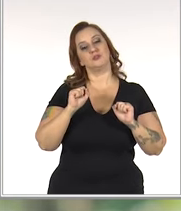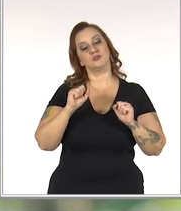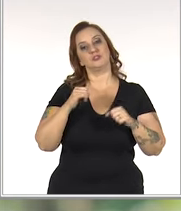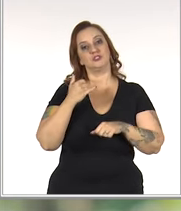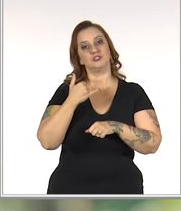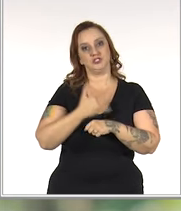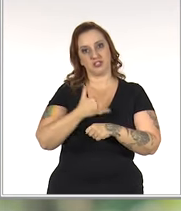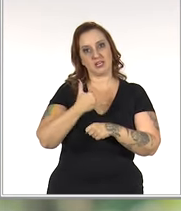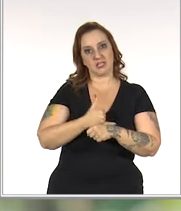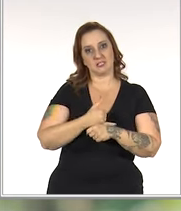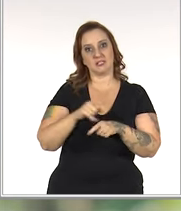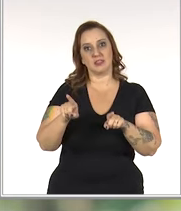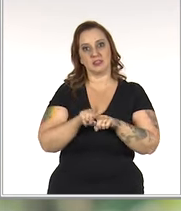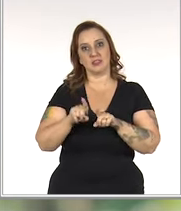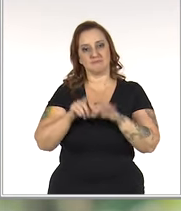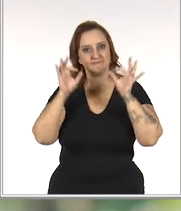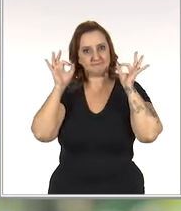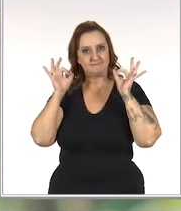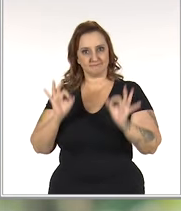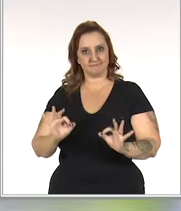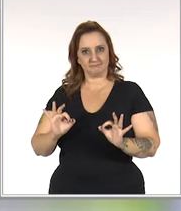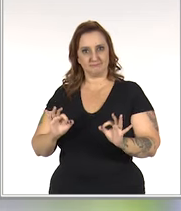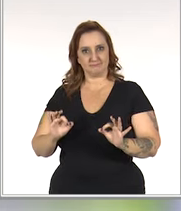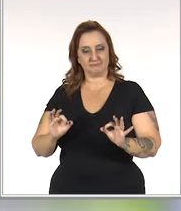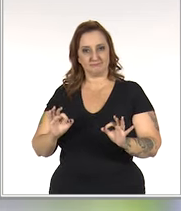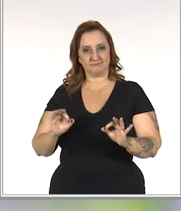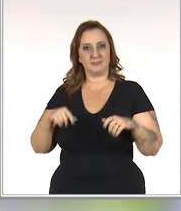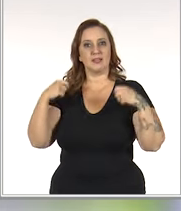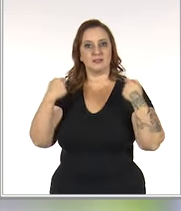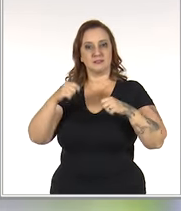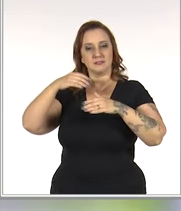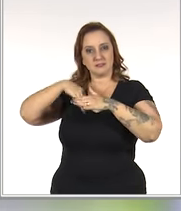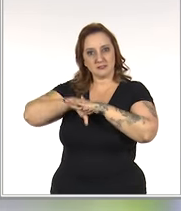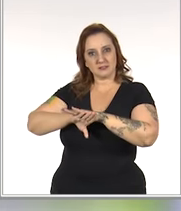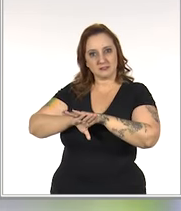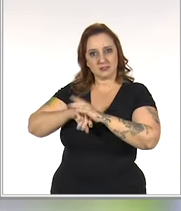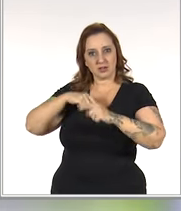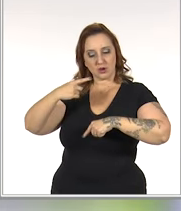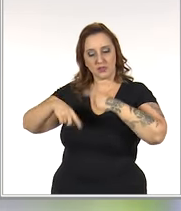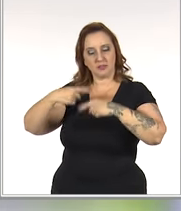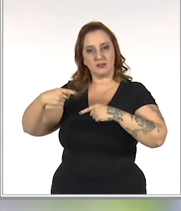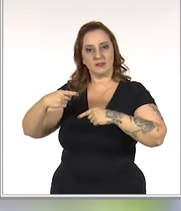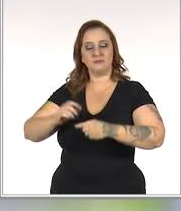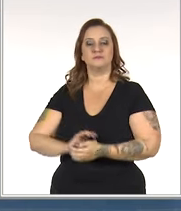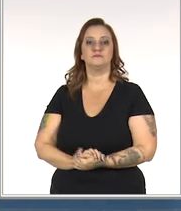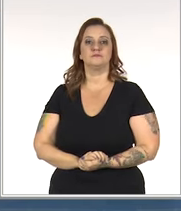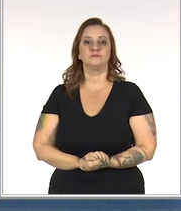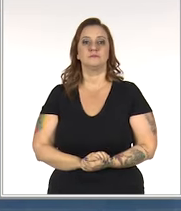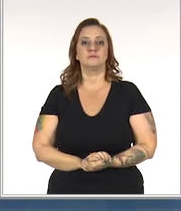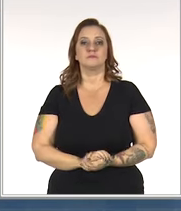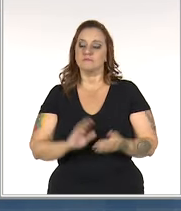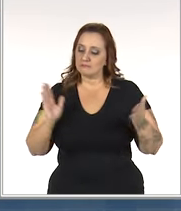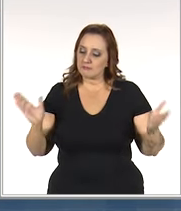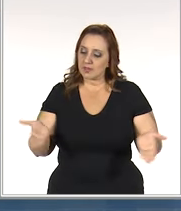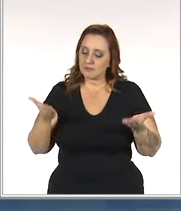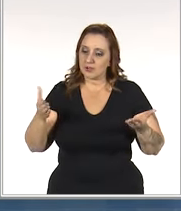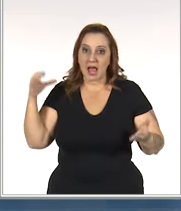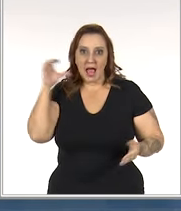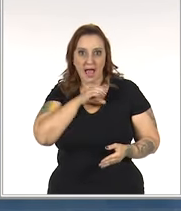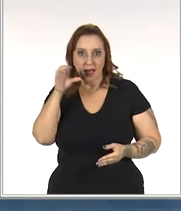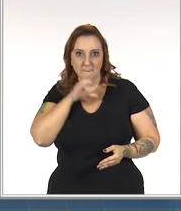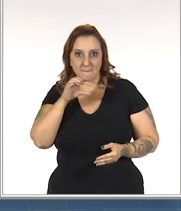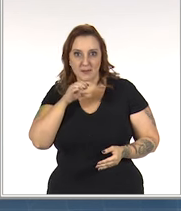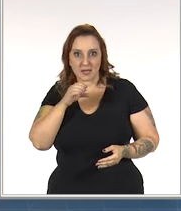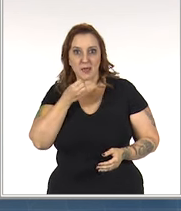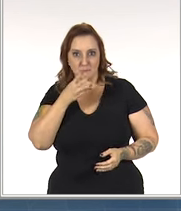gerenciamento e ter exatamente o estoque necessário para rodar as operações. Promoções